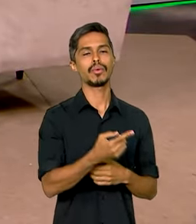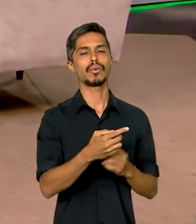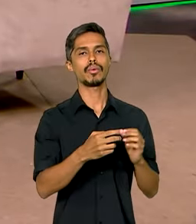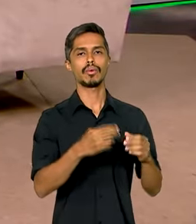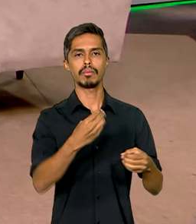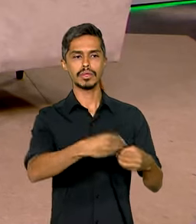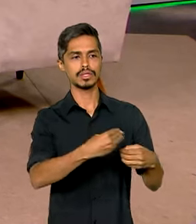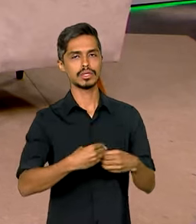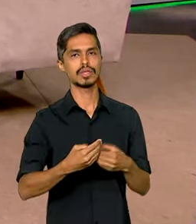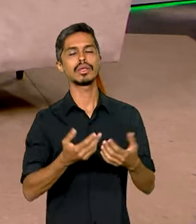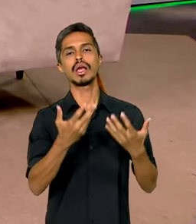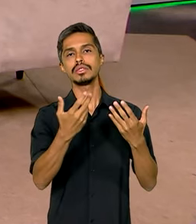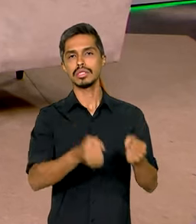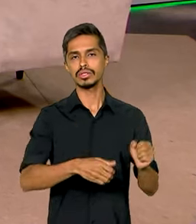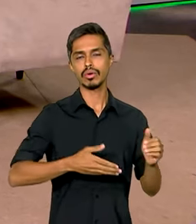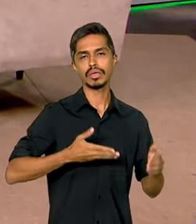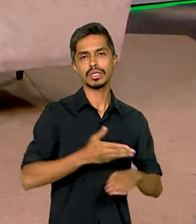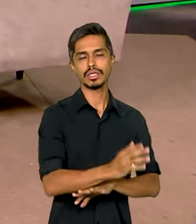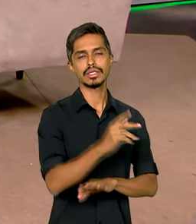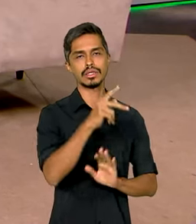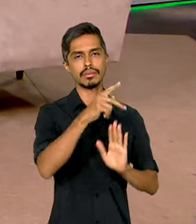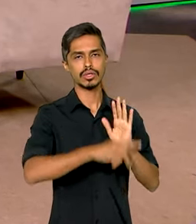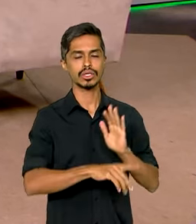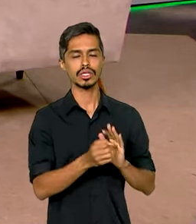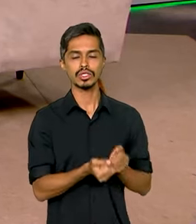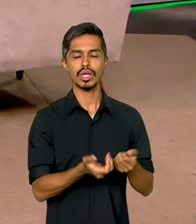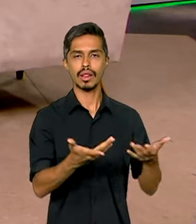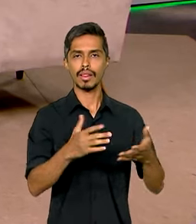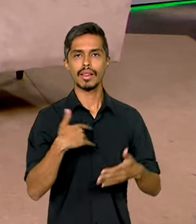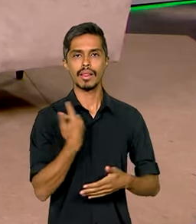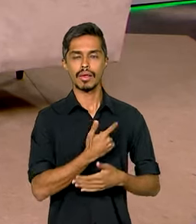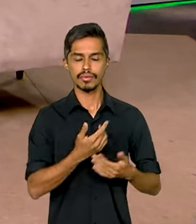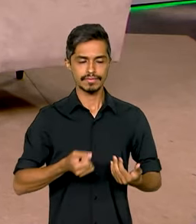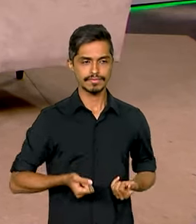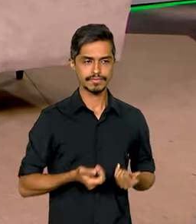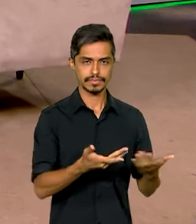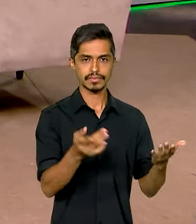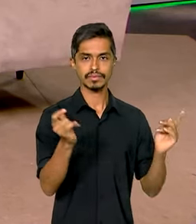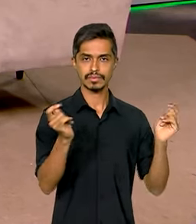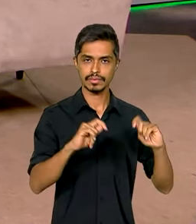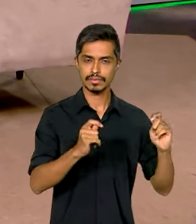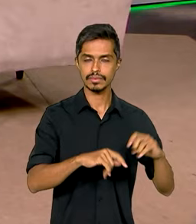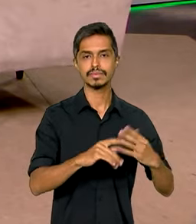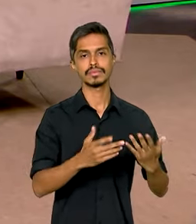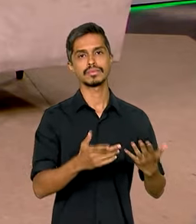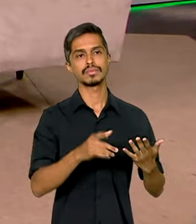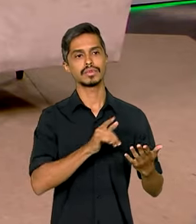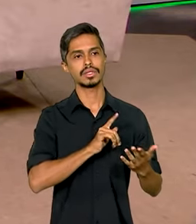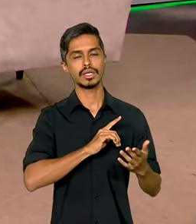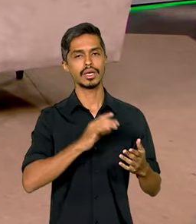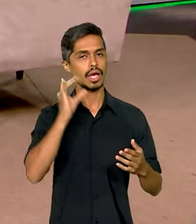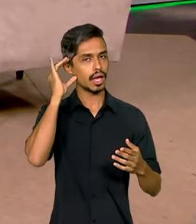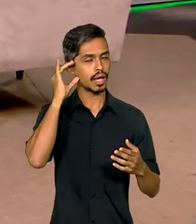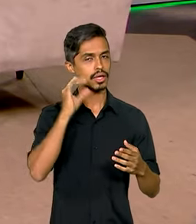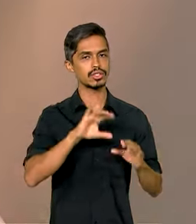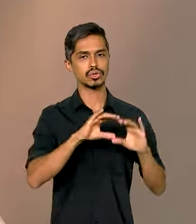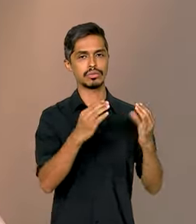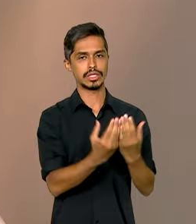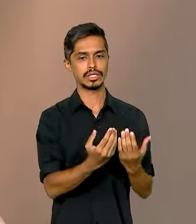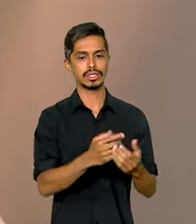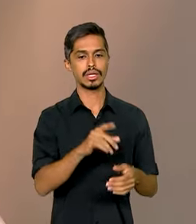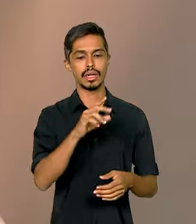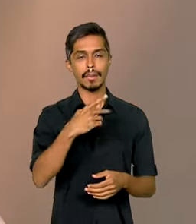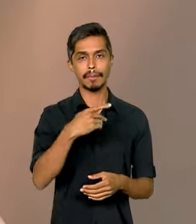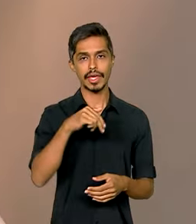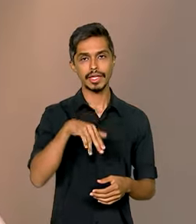entrou dentro desse Plano Nacional de Outorgas, que vai estar recebendo a possibilidade de ter Rádios Comunitárias. Ou seja, foi o maior